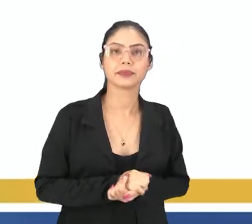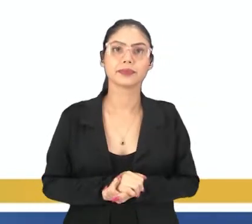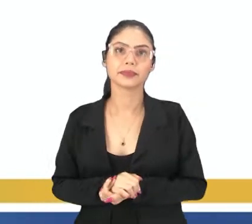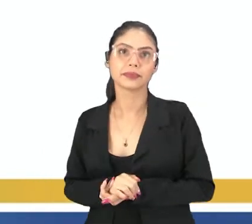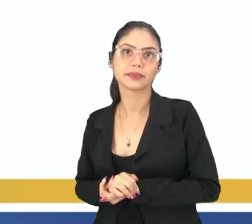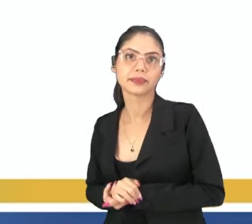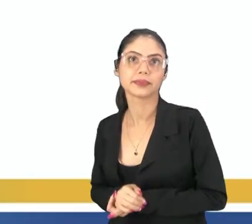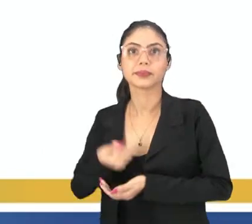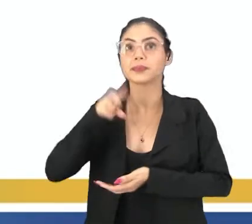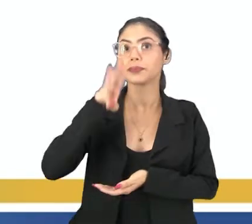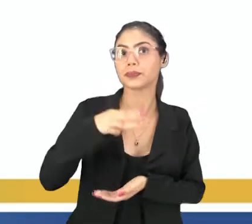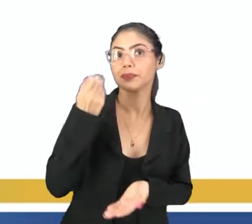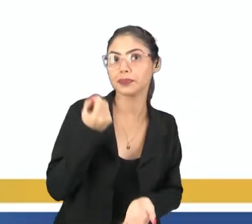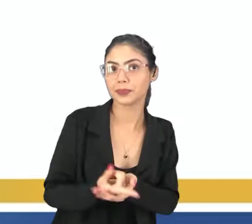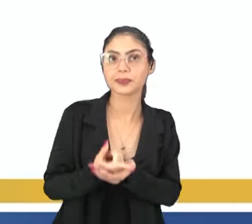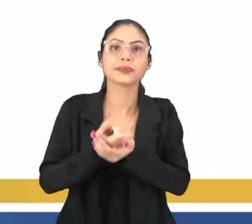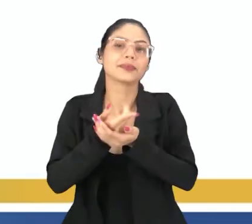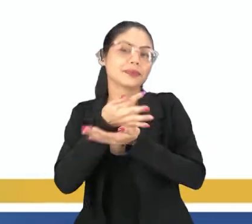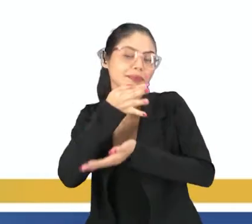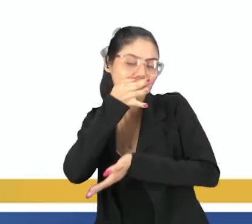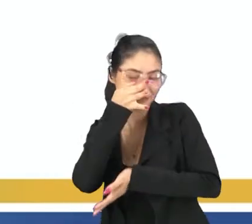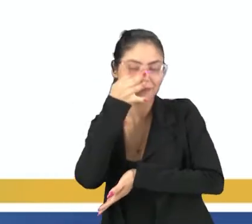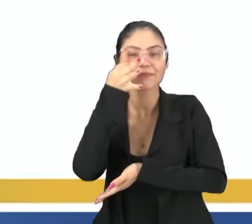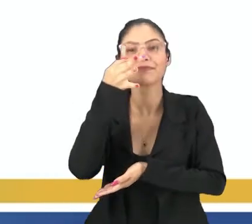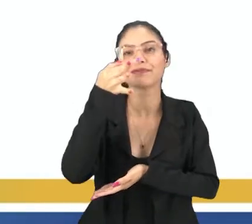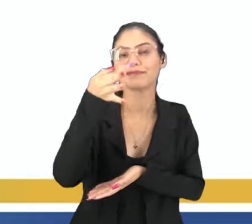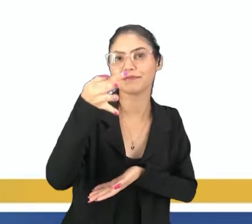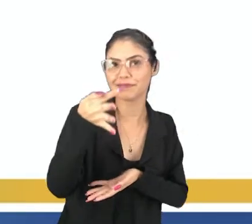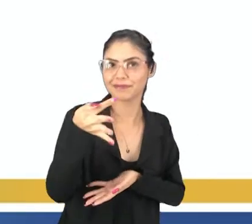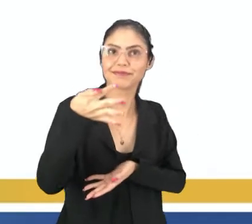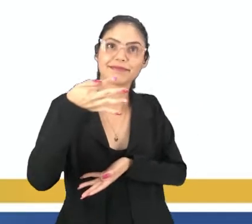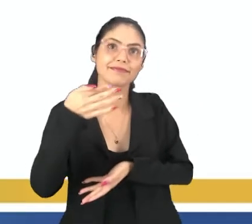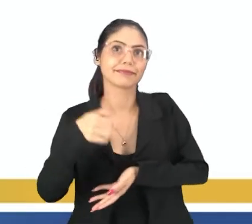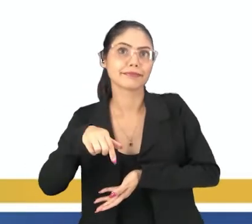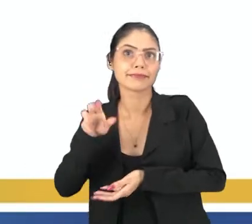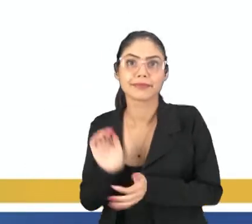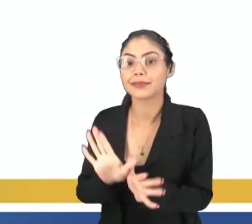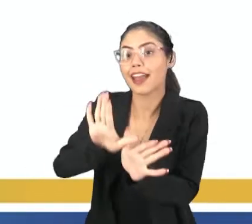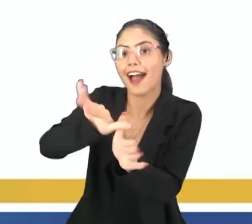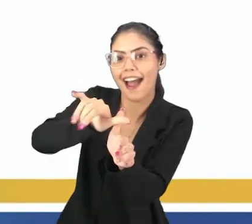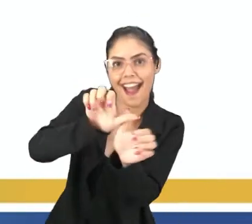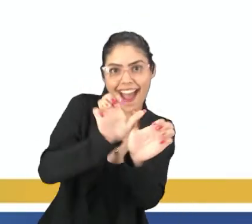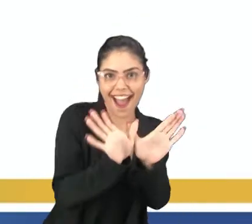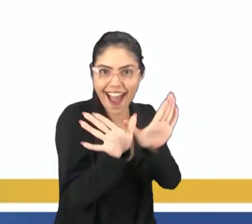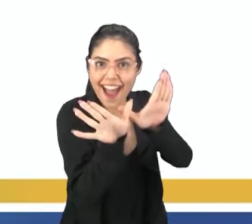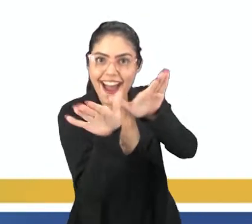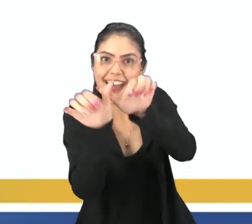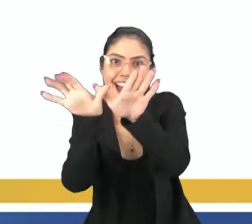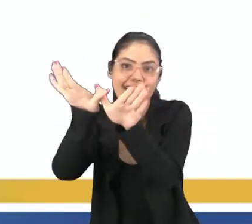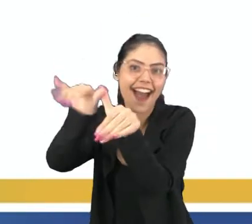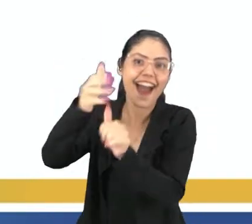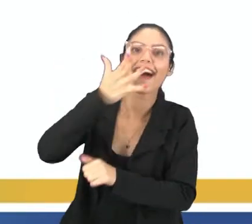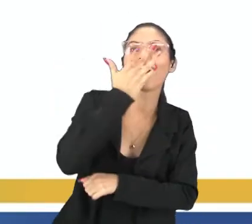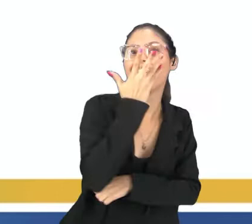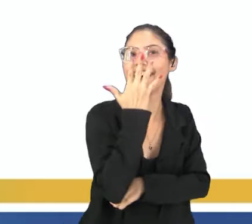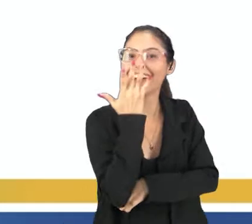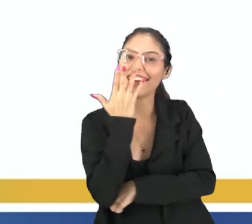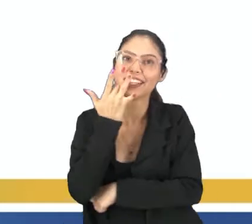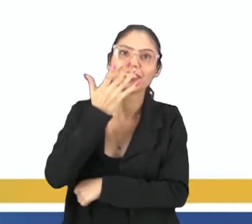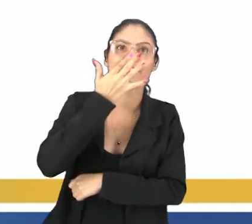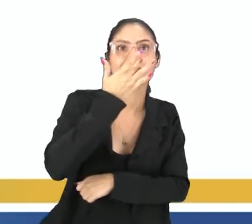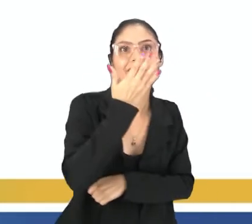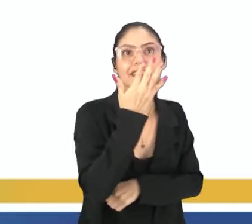Quem me compra um jardim com flores? Borboletas de muitas